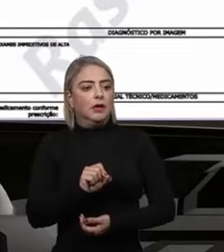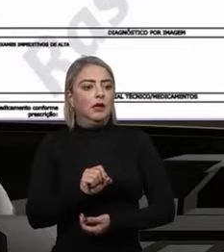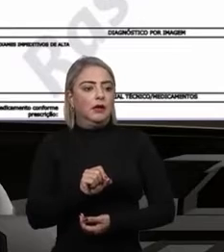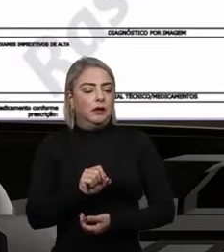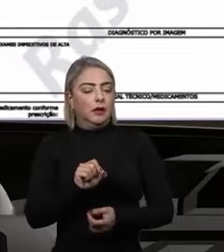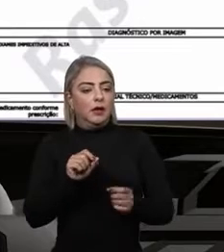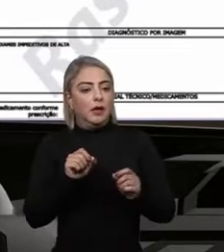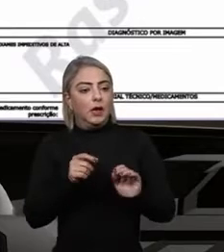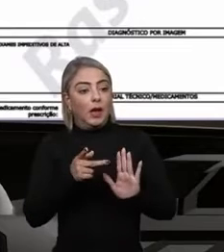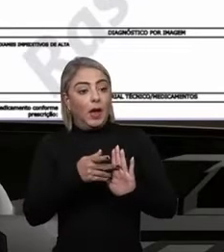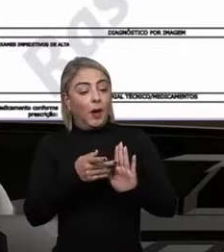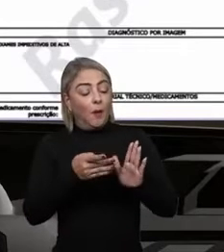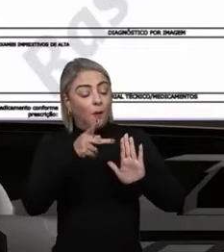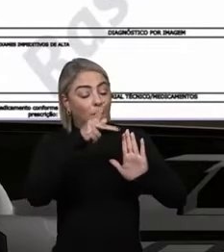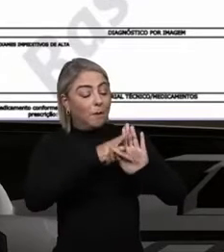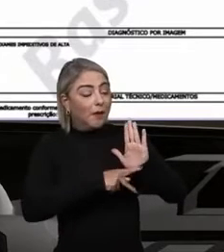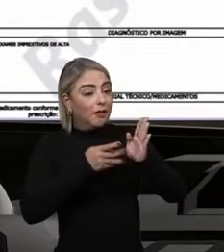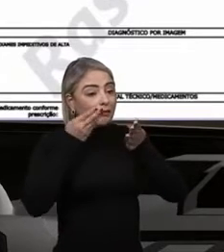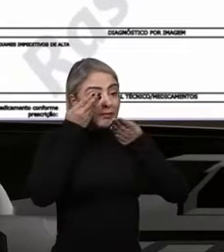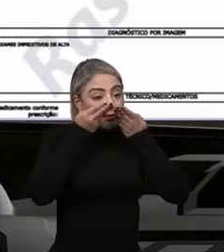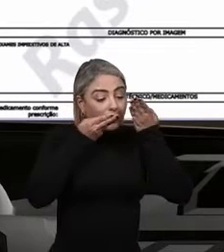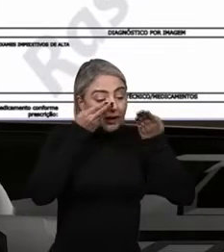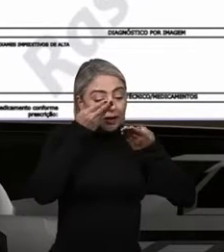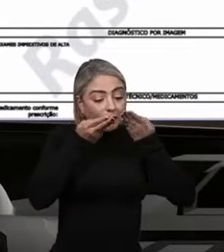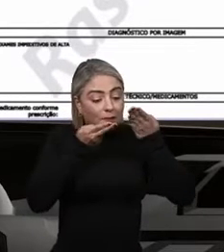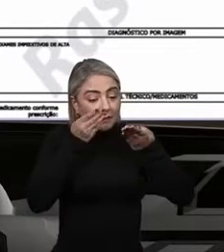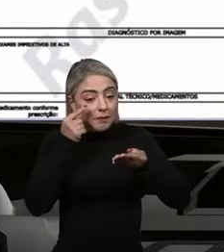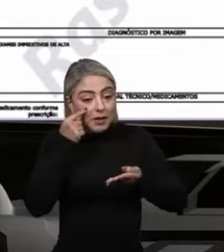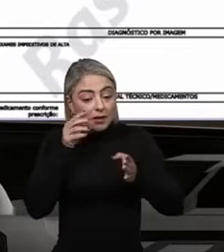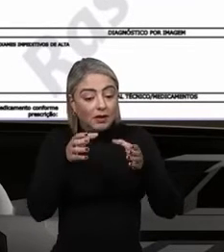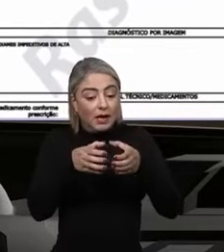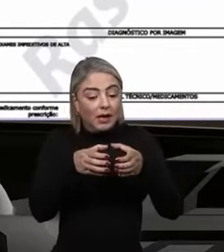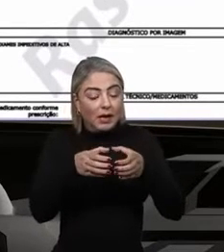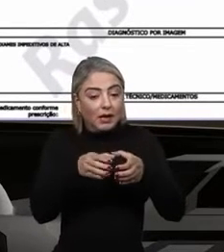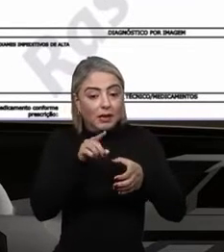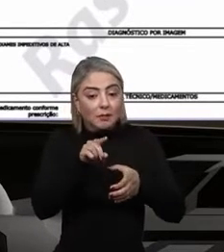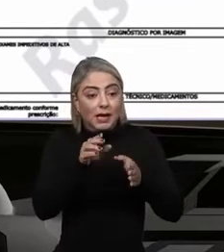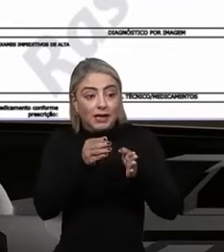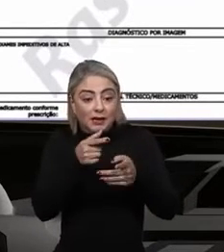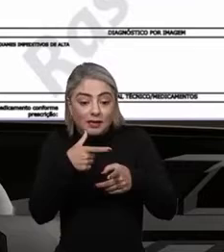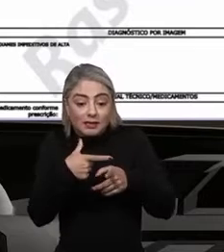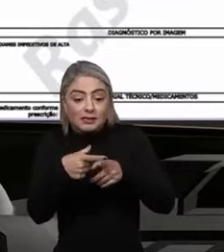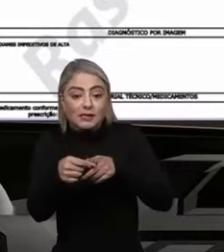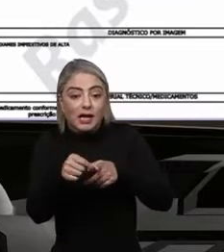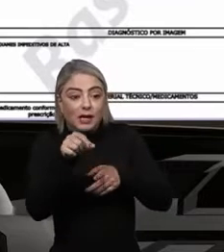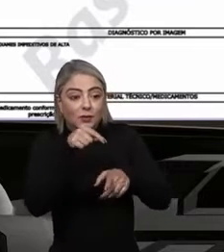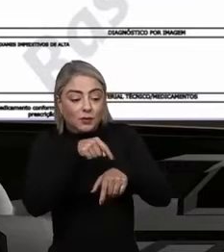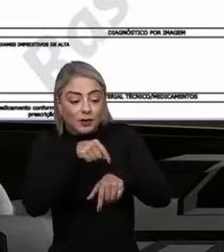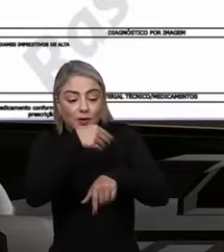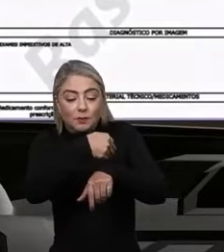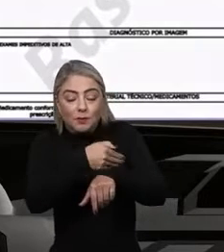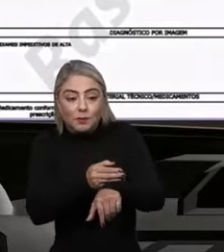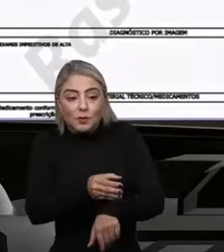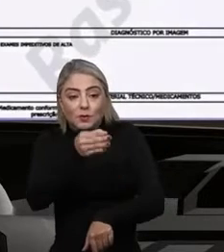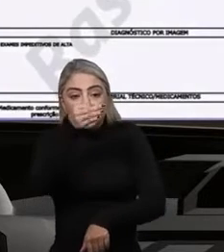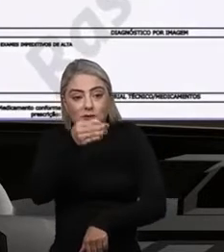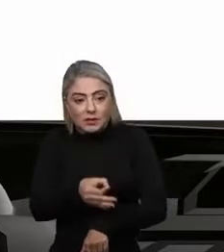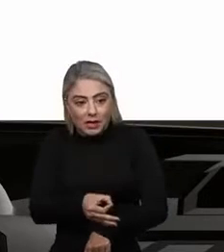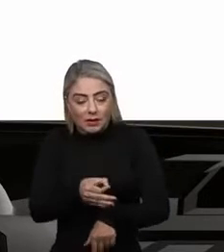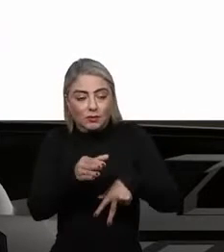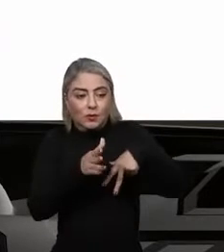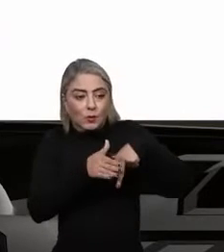plano terapêutico traçado pela equipe. É que ele tenha alta no tempo certo. Cada paciente com a alta no seu tempo.